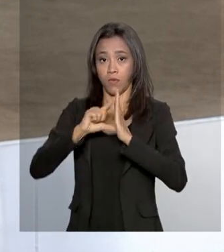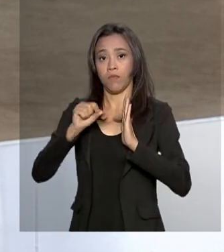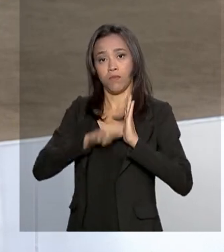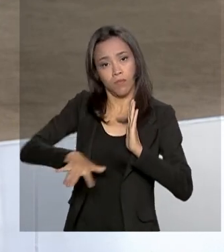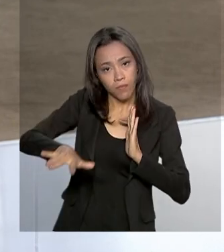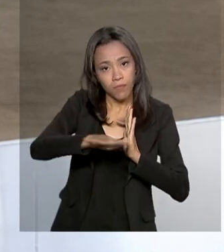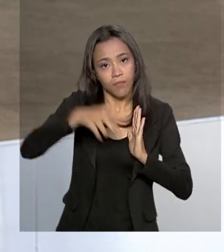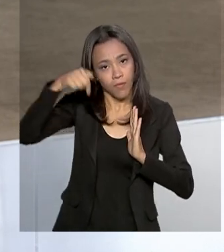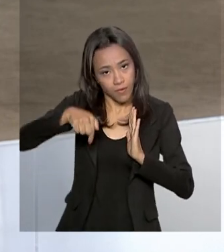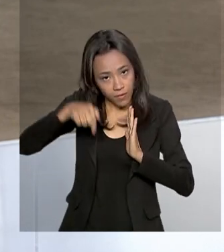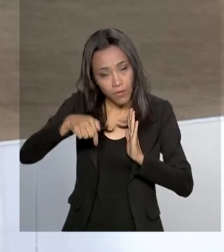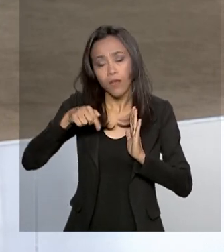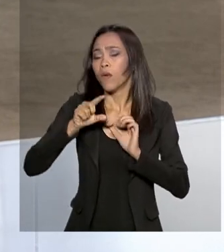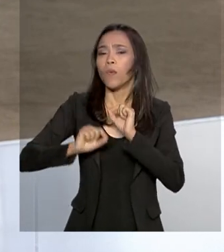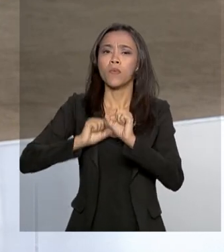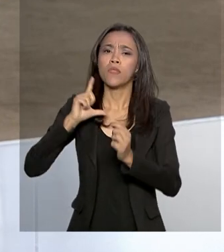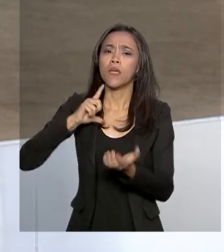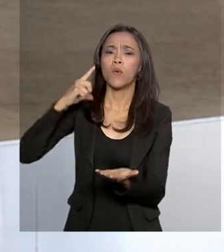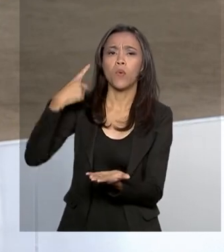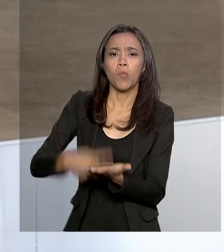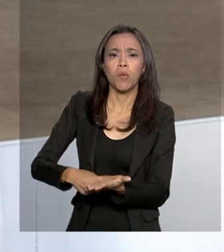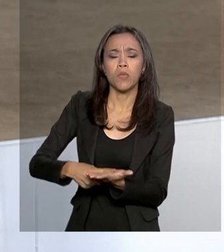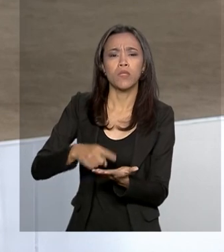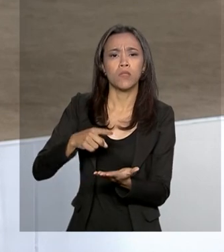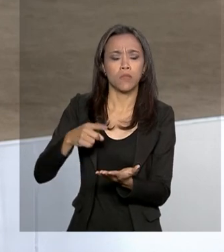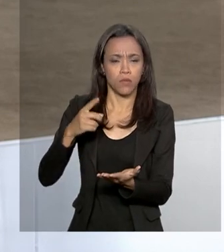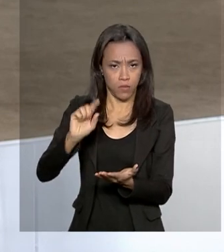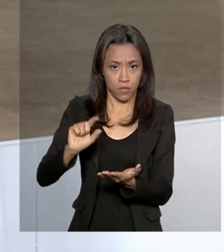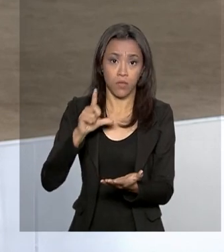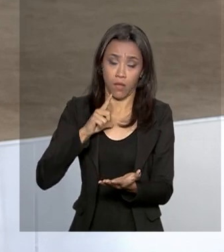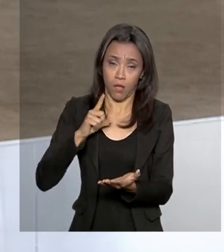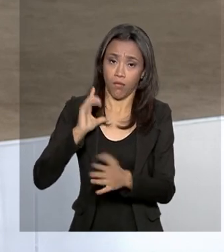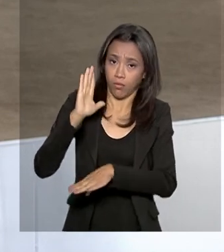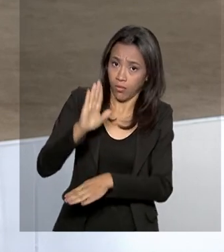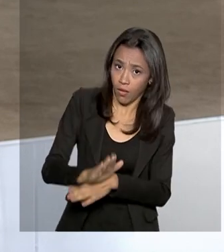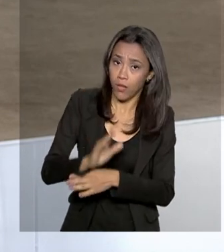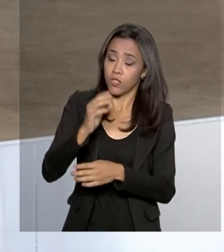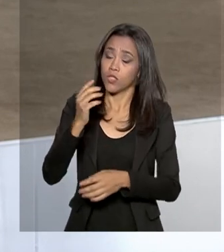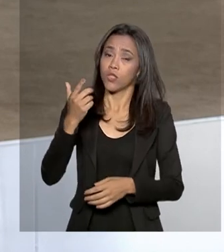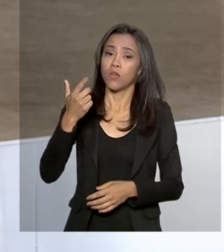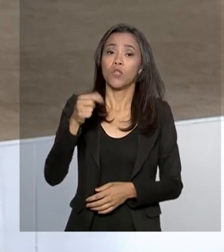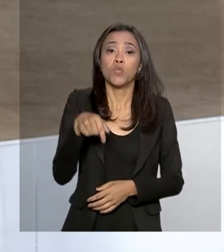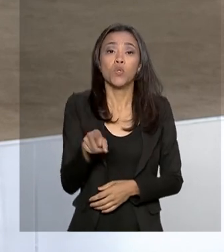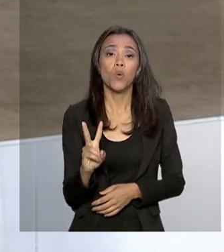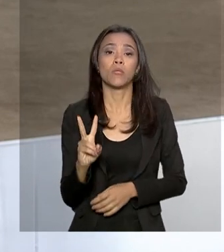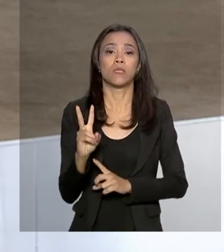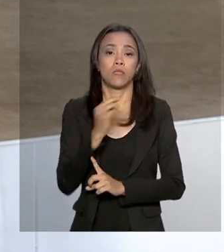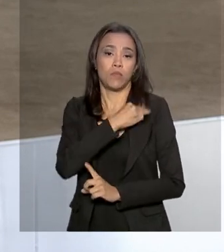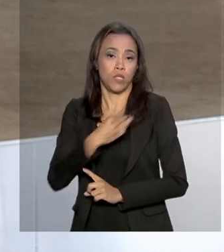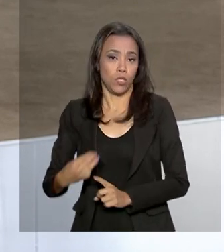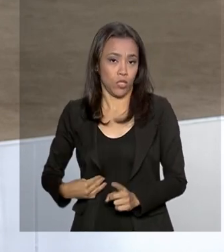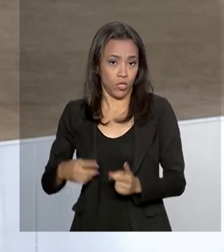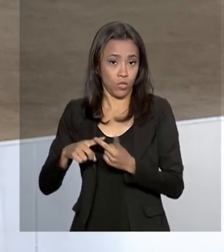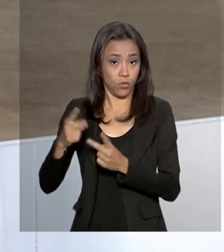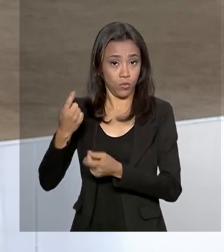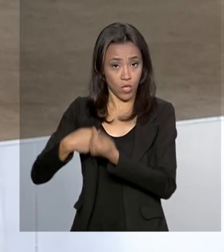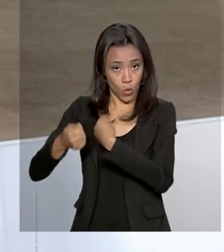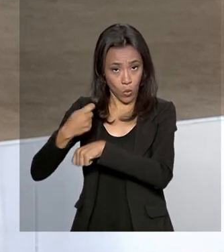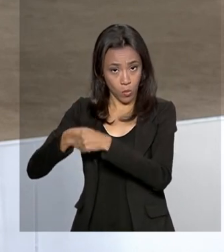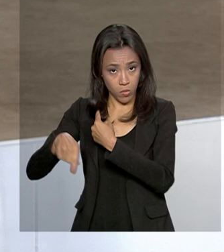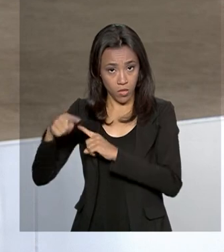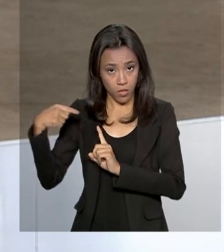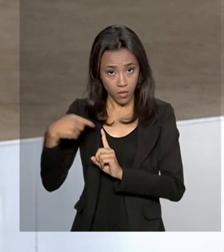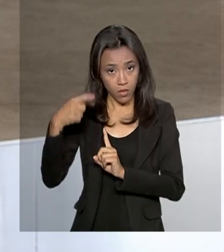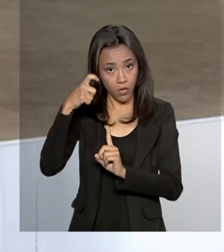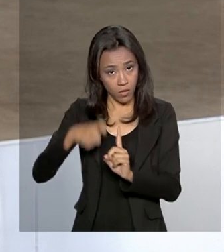oficial na agenda, os próximos são na parte da tarde, ele se reúne com mais dois ministros, Paulo Guedes da Economia, como